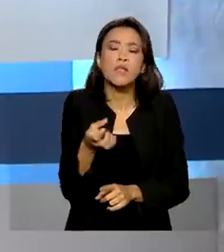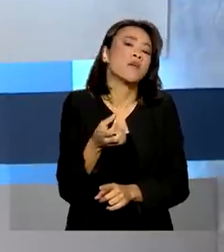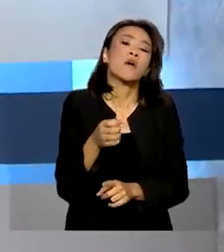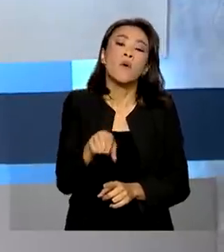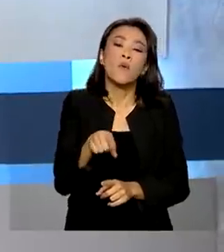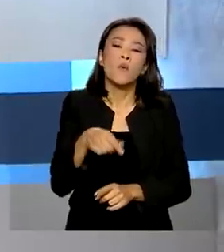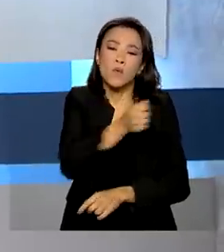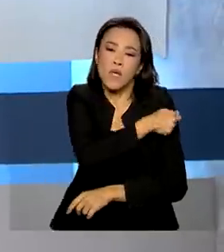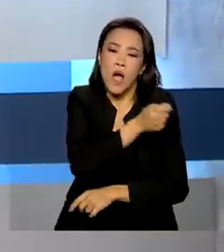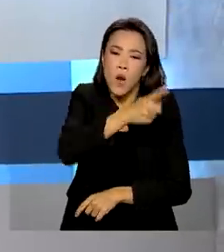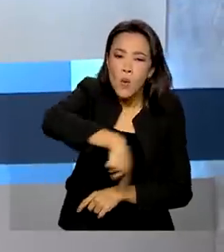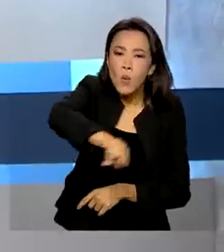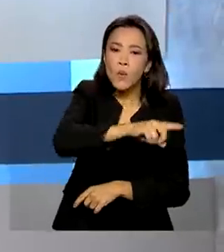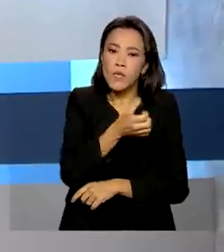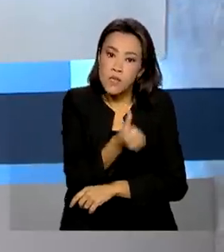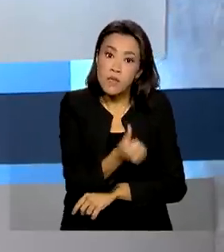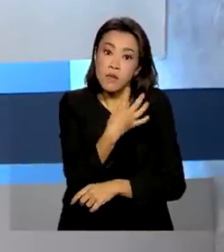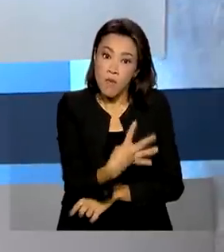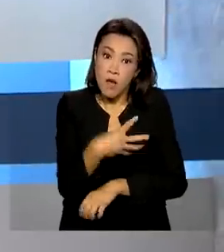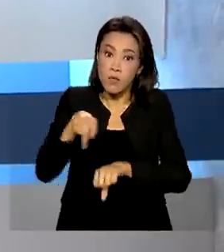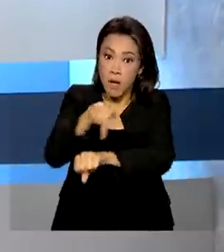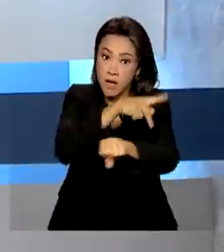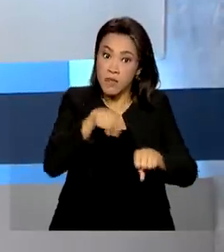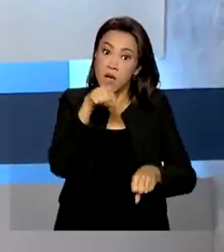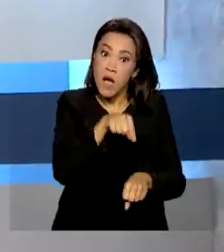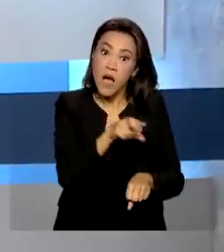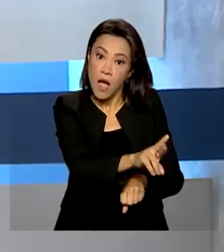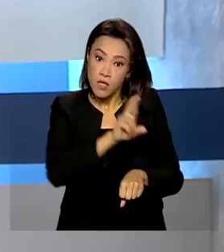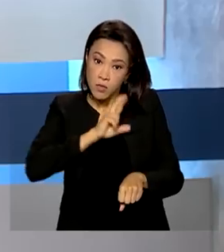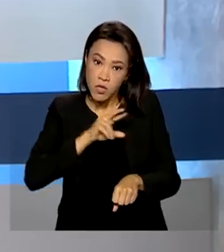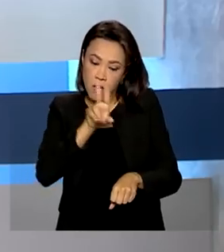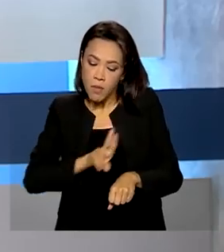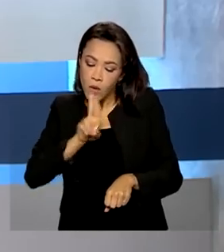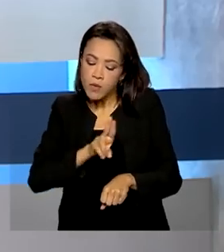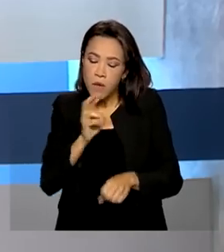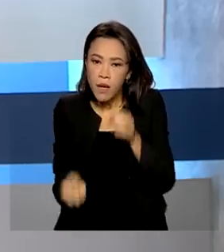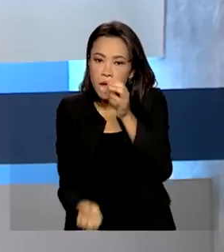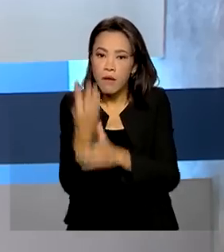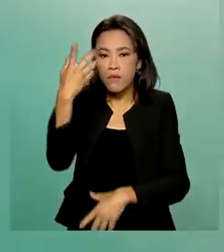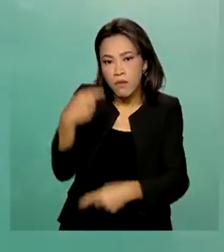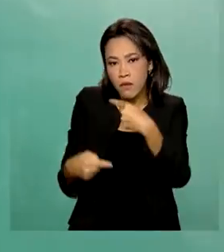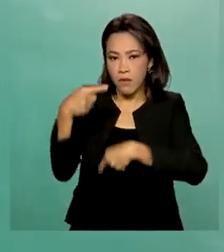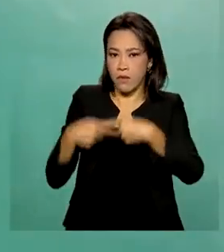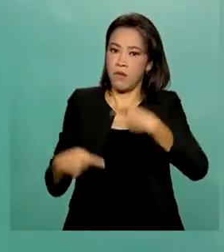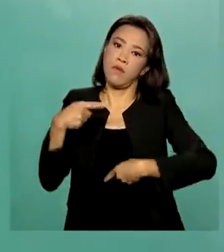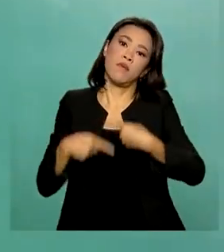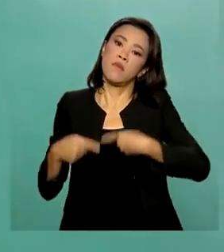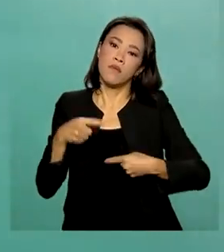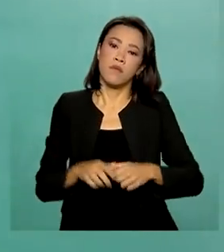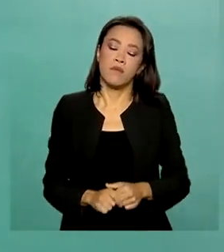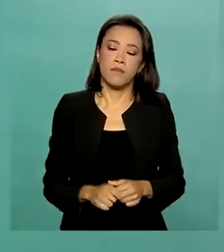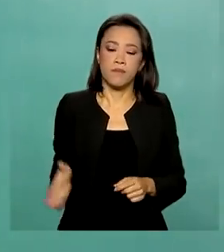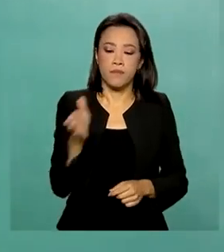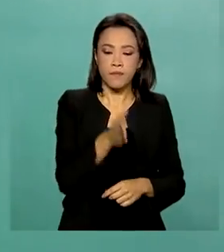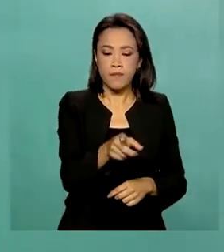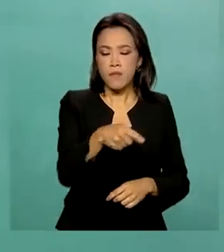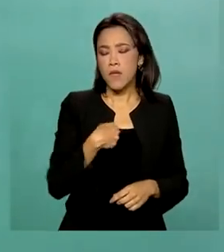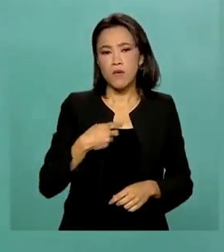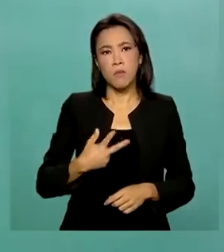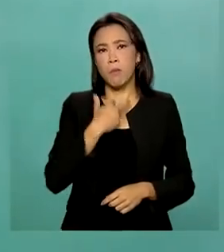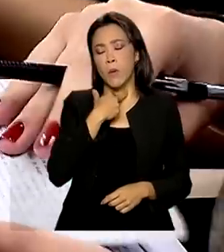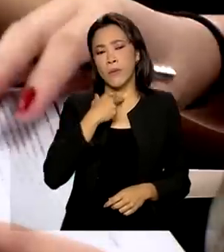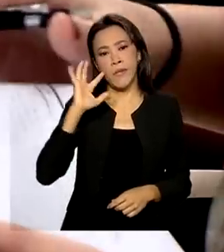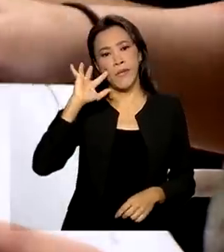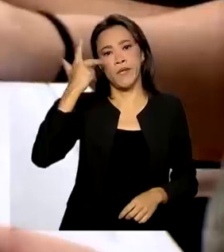exatas. A meta é utilizar os resultados para direcionar políticas públicas. Não se pode resolver um